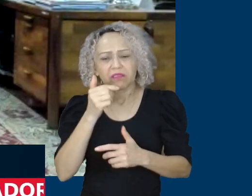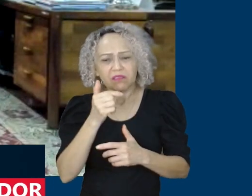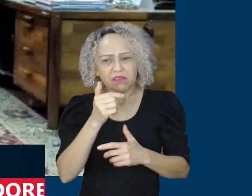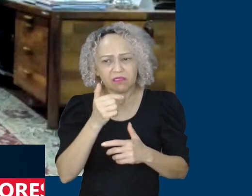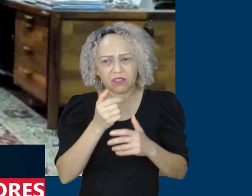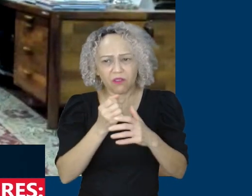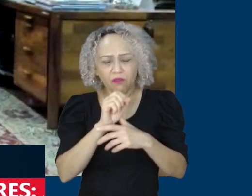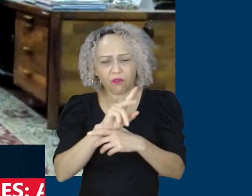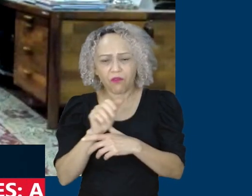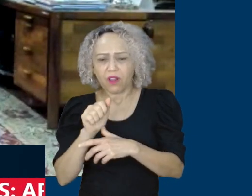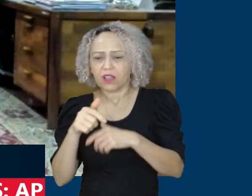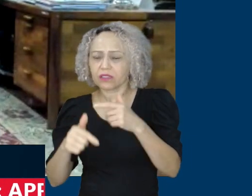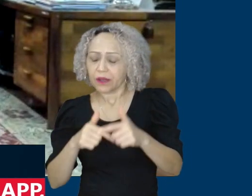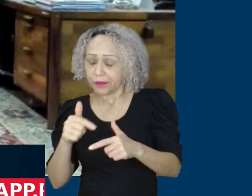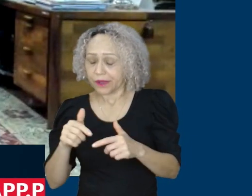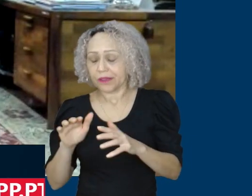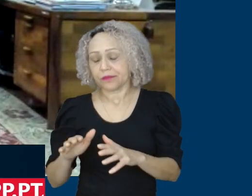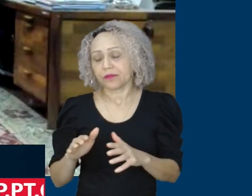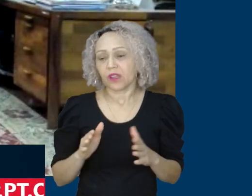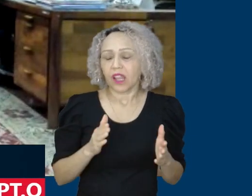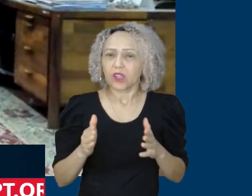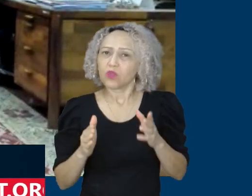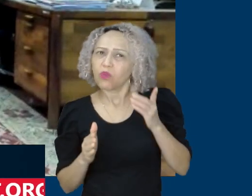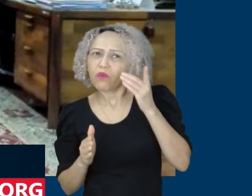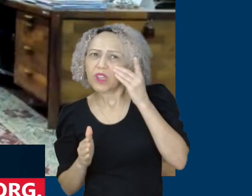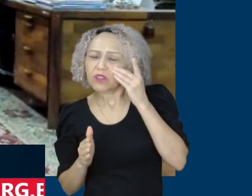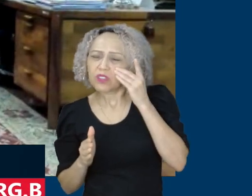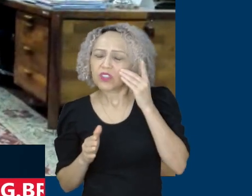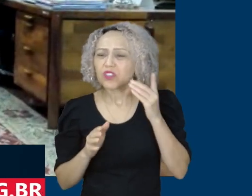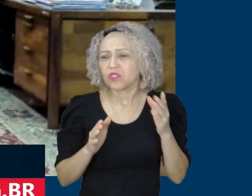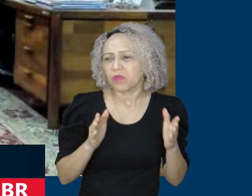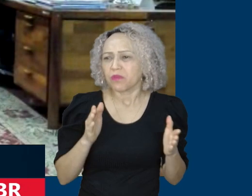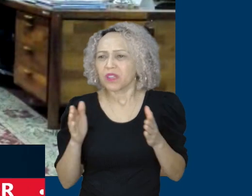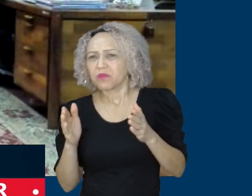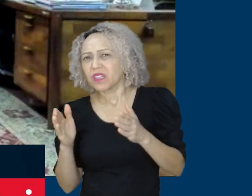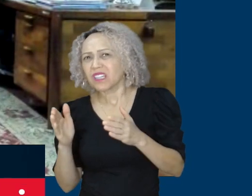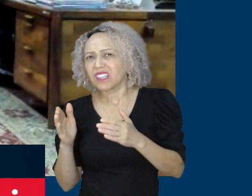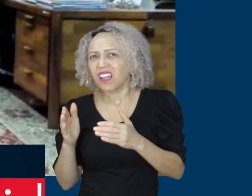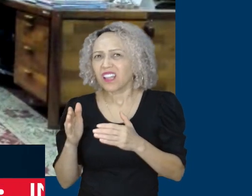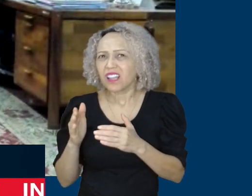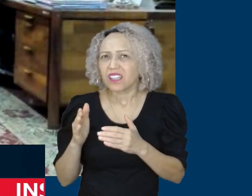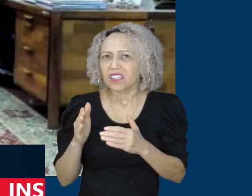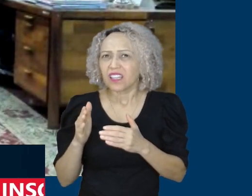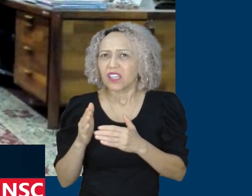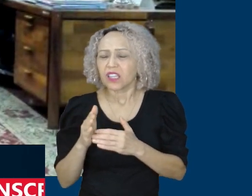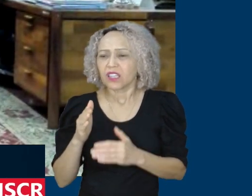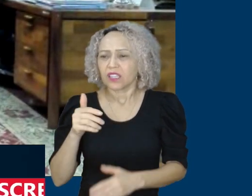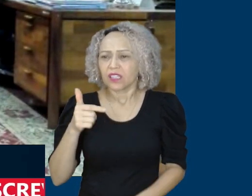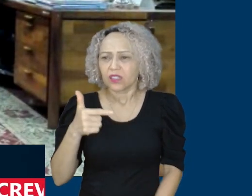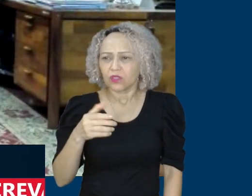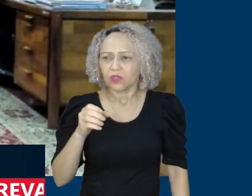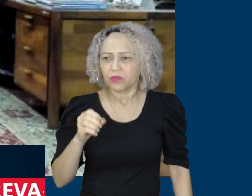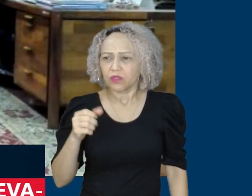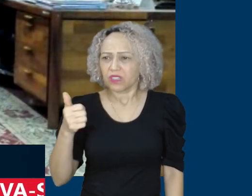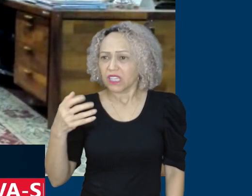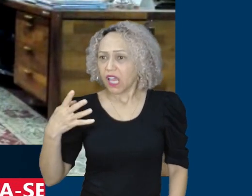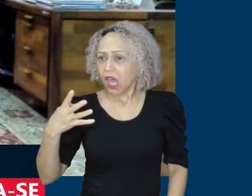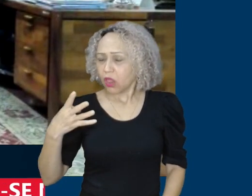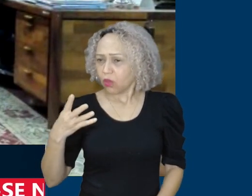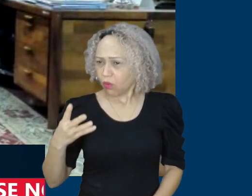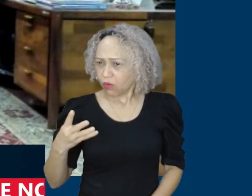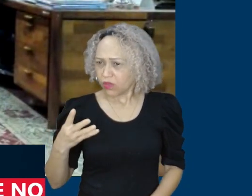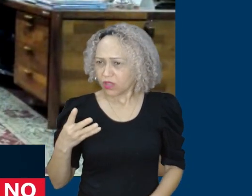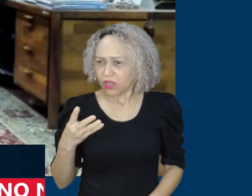Lula 2, Dilma, chegamos em 2014 com 42 milhões de pessoas, ou seja,